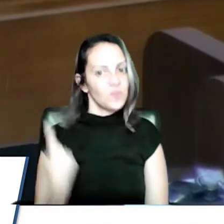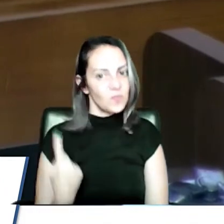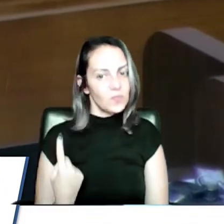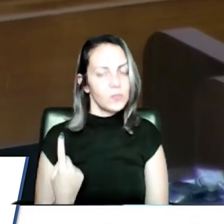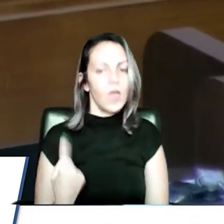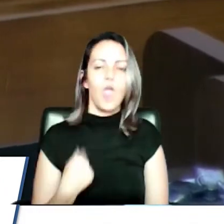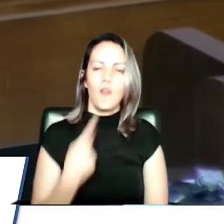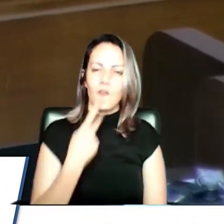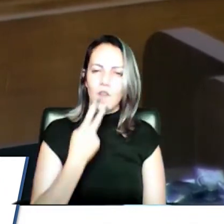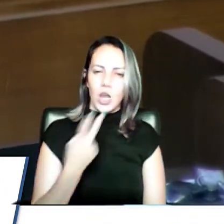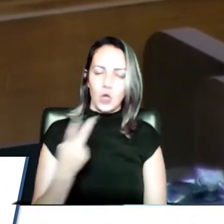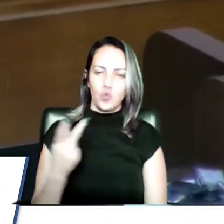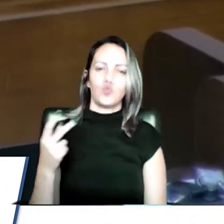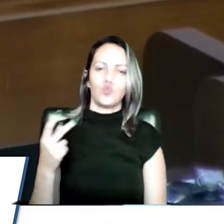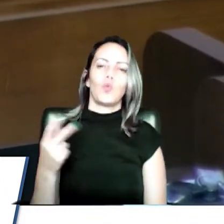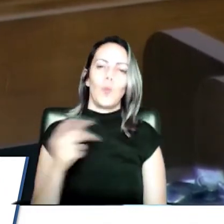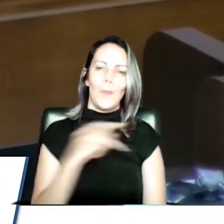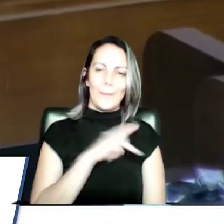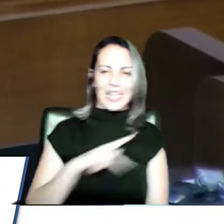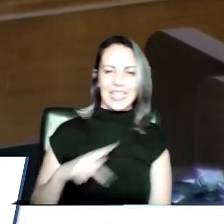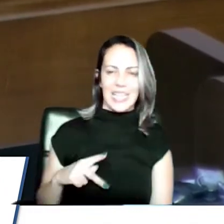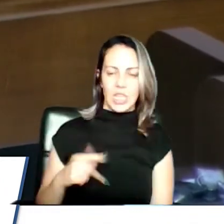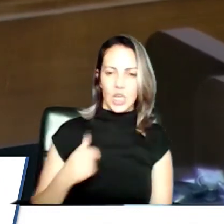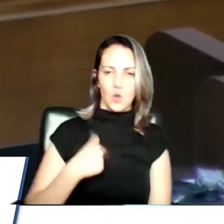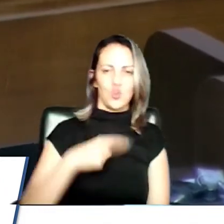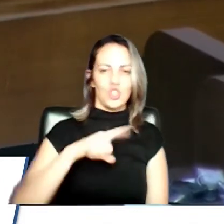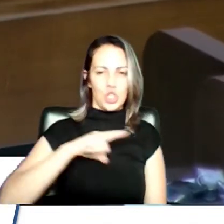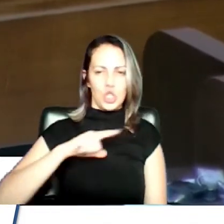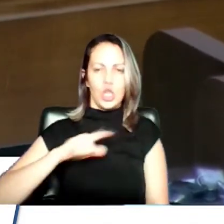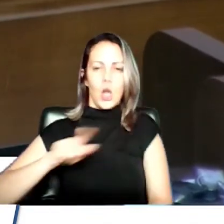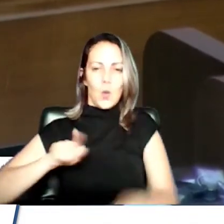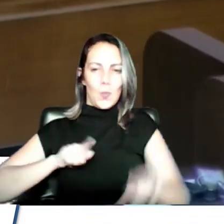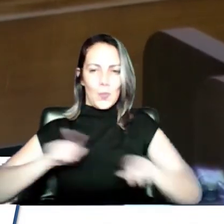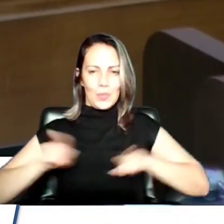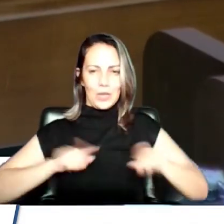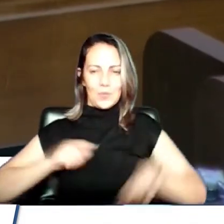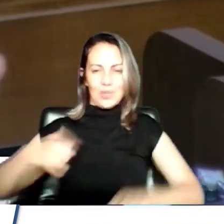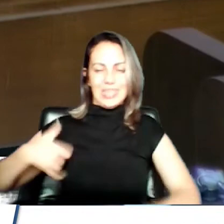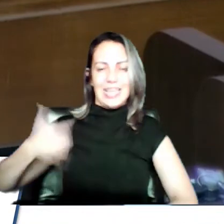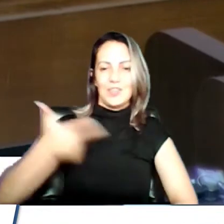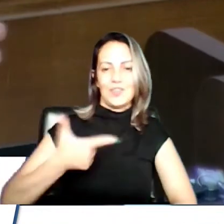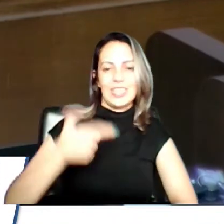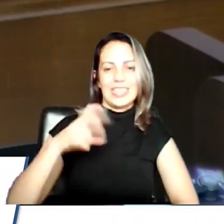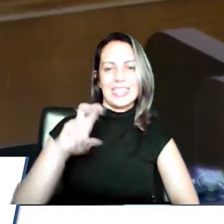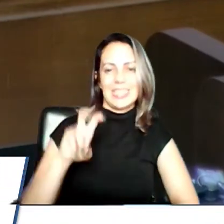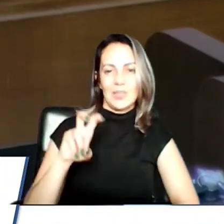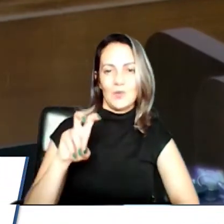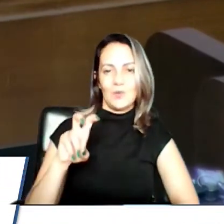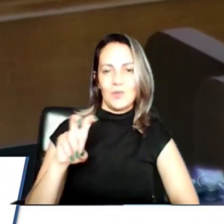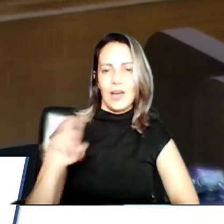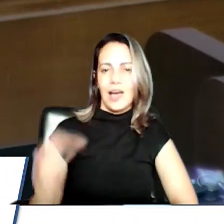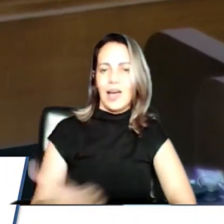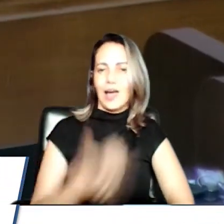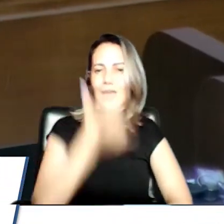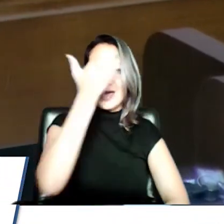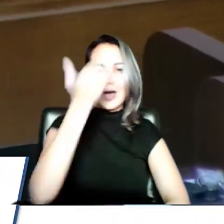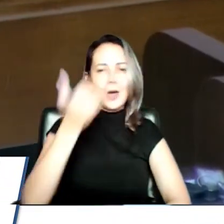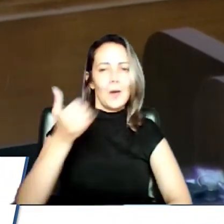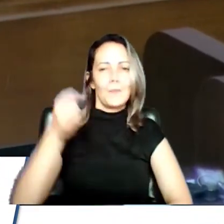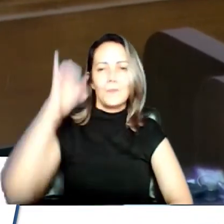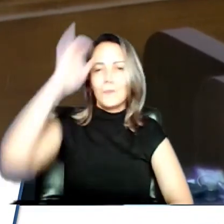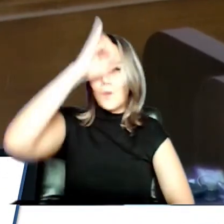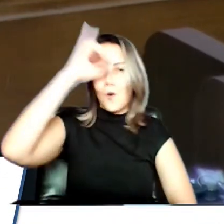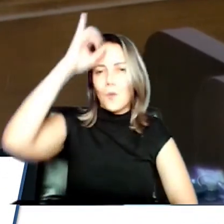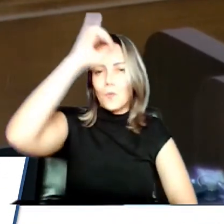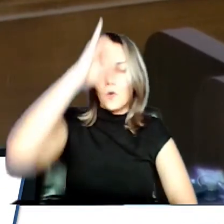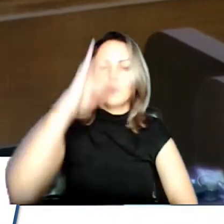eu tenho um primo, tinha um primo, de 25 anos, de um acidente tão bobo, numa rotatória que ele estava a 40 por hora, quando ele cai da